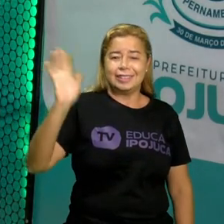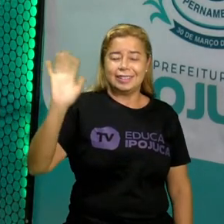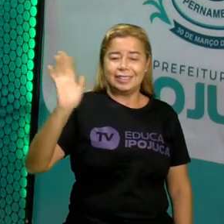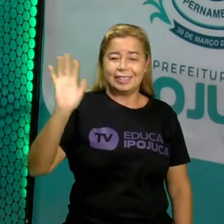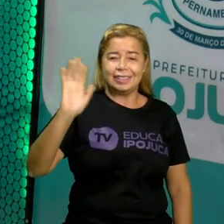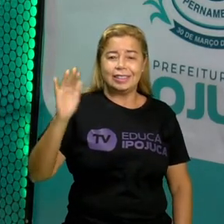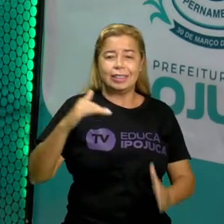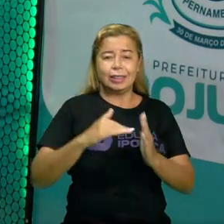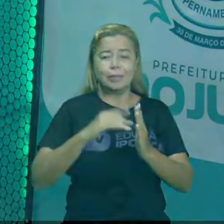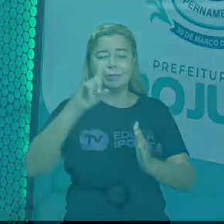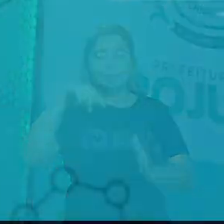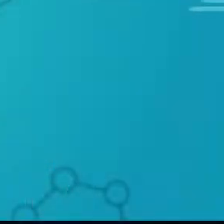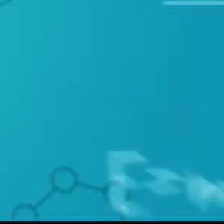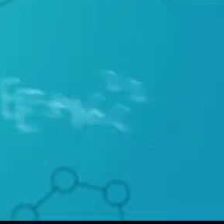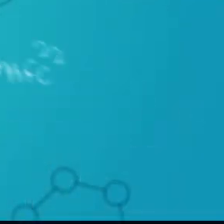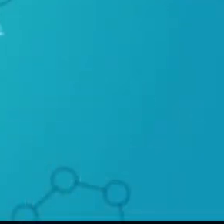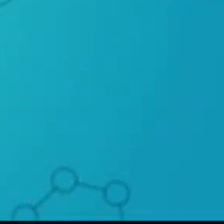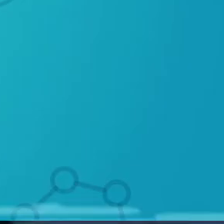Até a próxima!